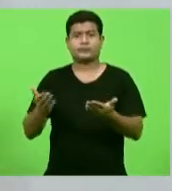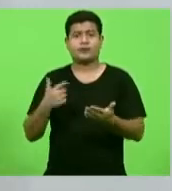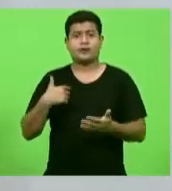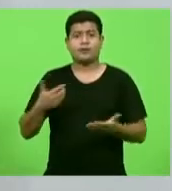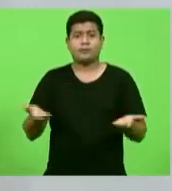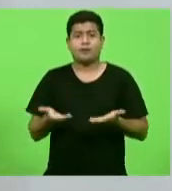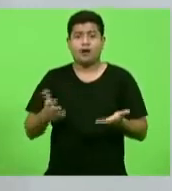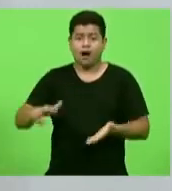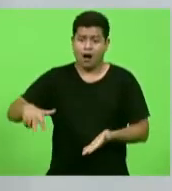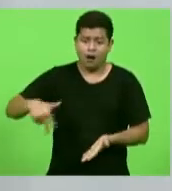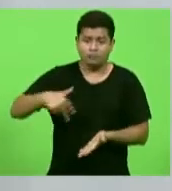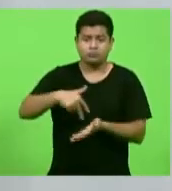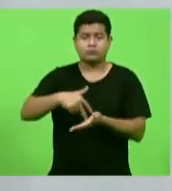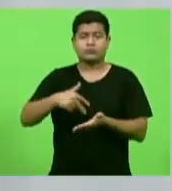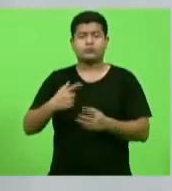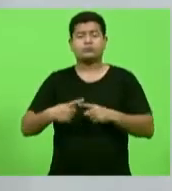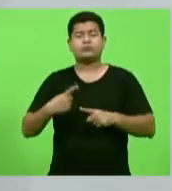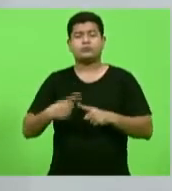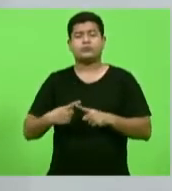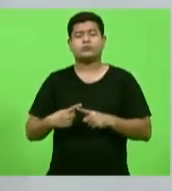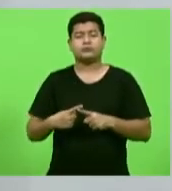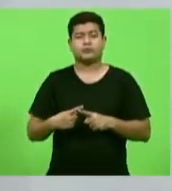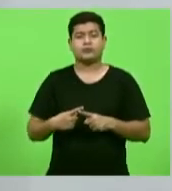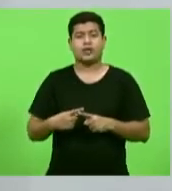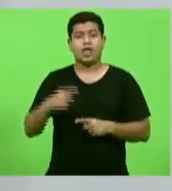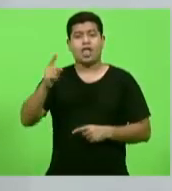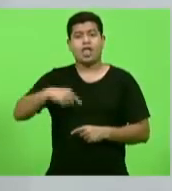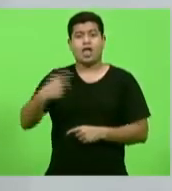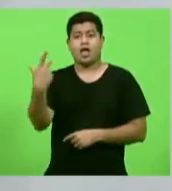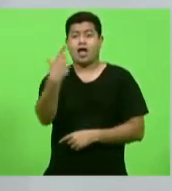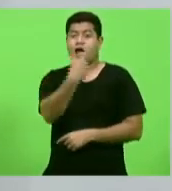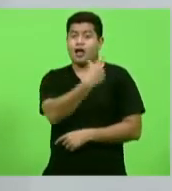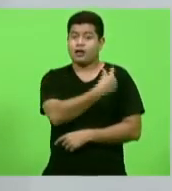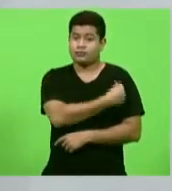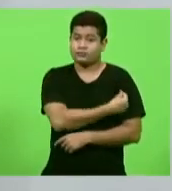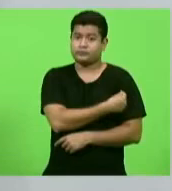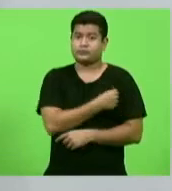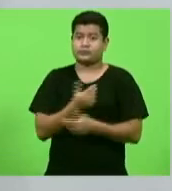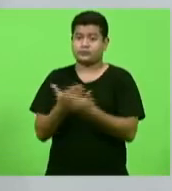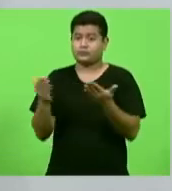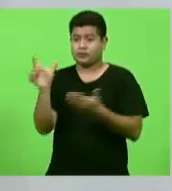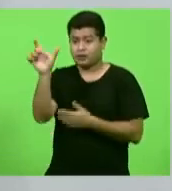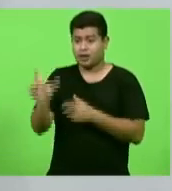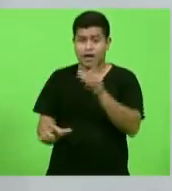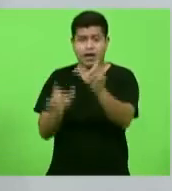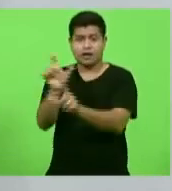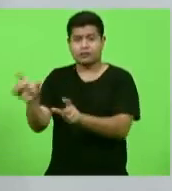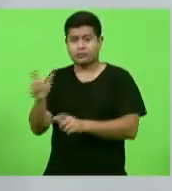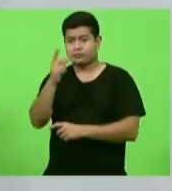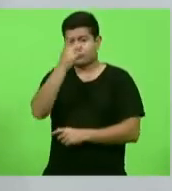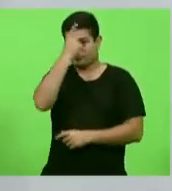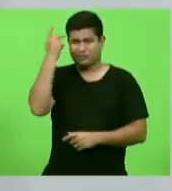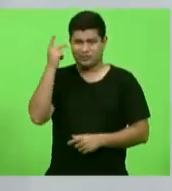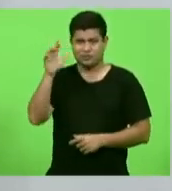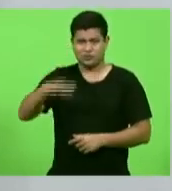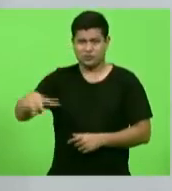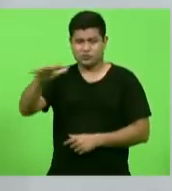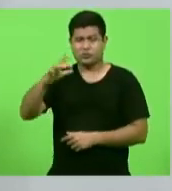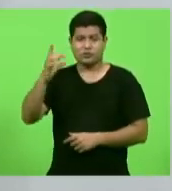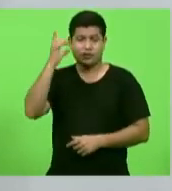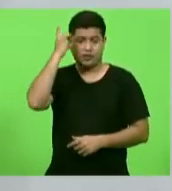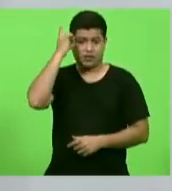o que me traz aqui hoje, nessa tribuna, é a questão da vacinação das pessoas com síndrome de Down. Atualmente,